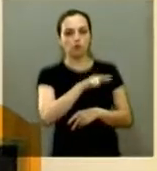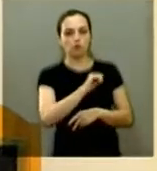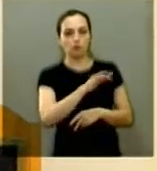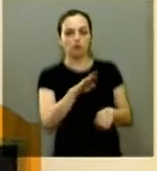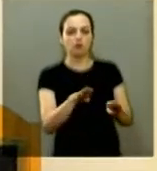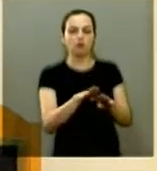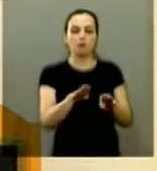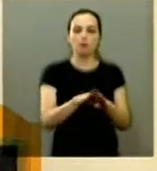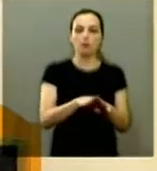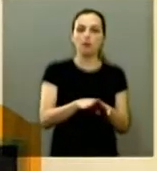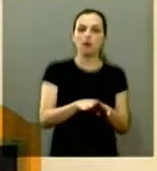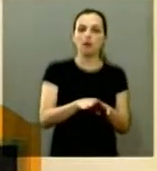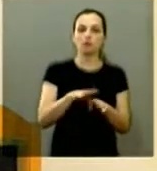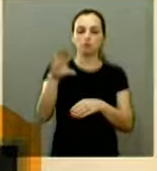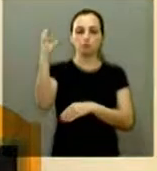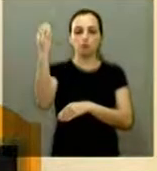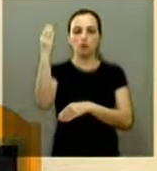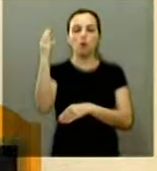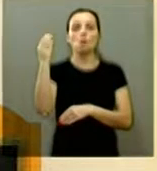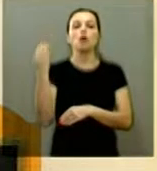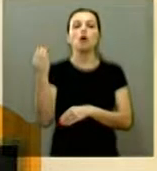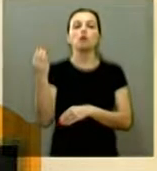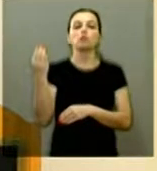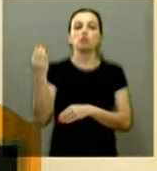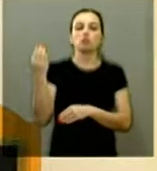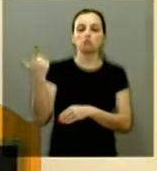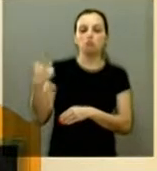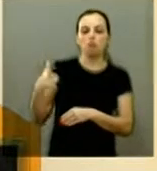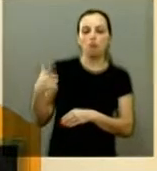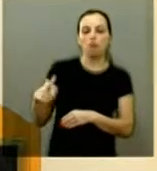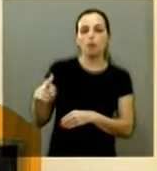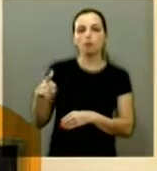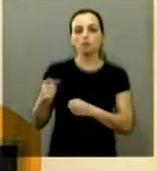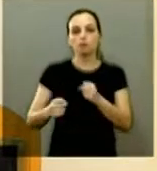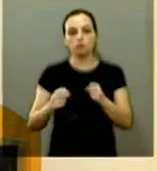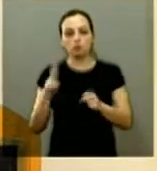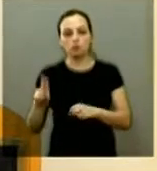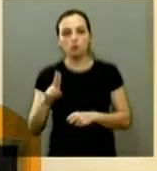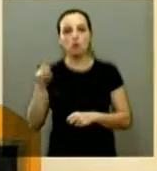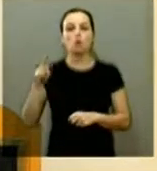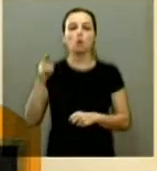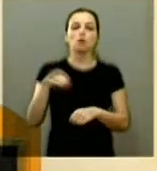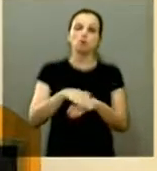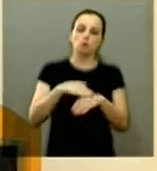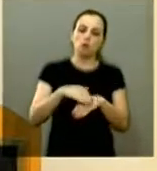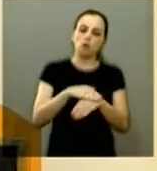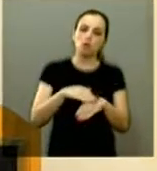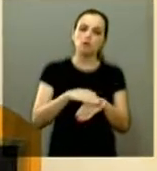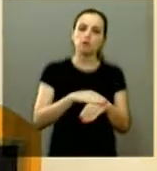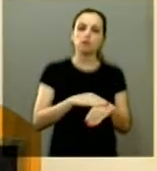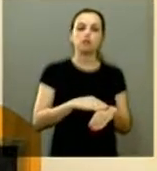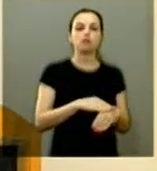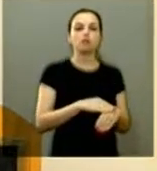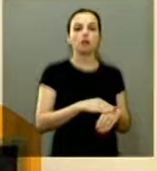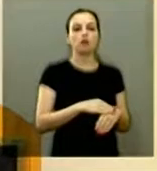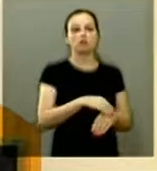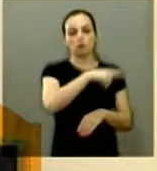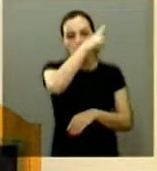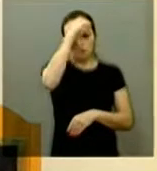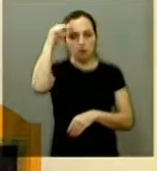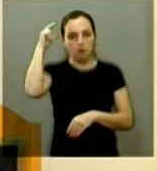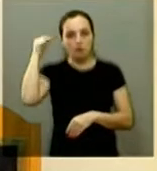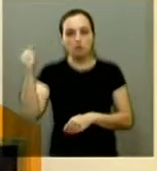de uma ambulância que estava sendo desativada conversando com o prefeito conseguimos a retomada dessa ambulância